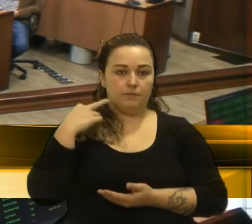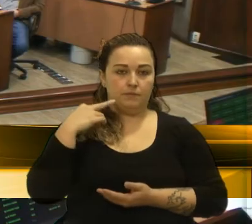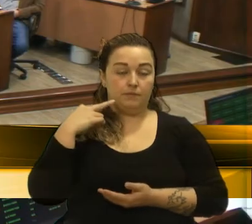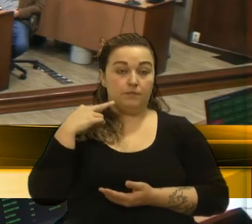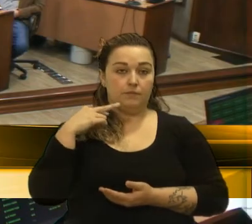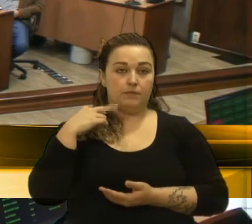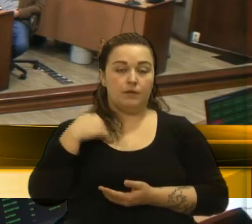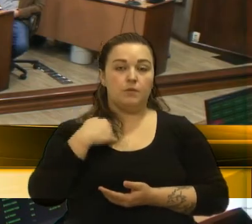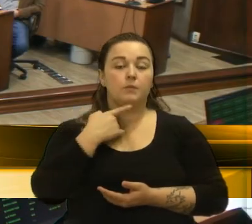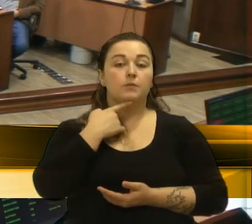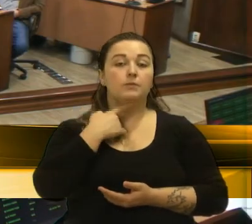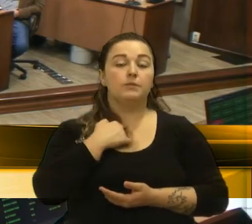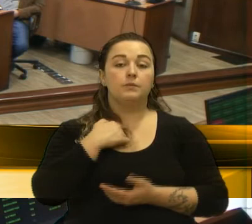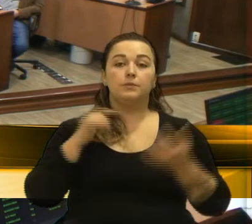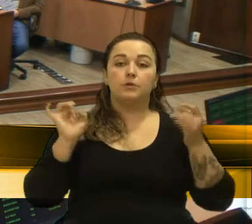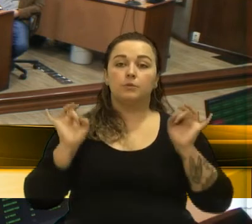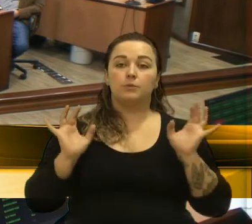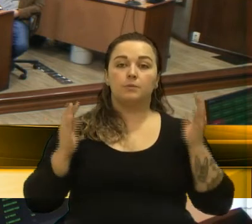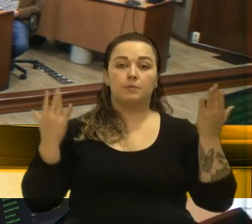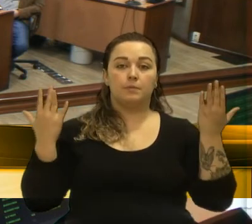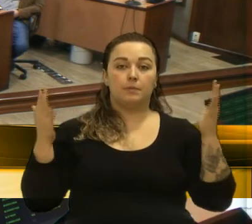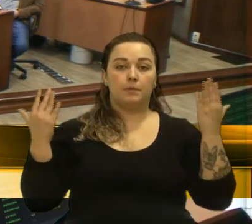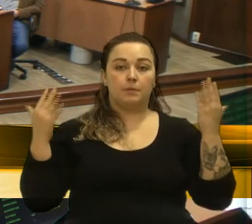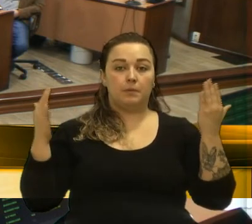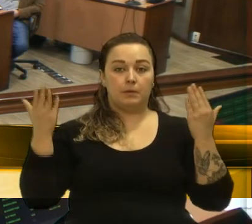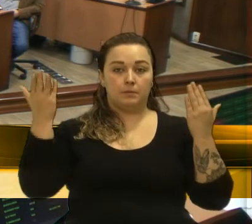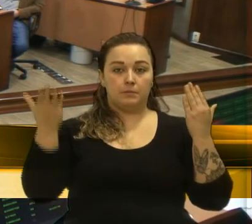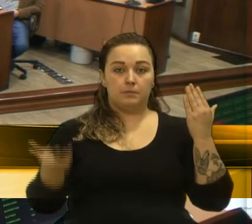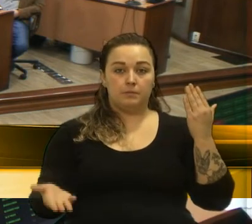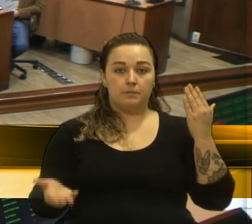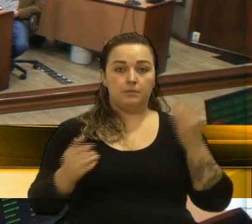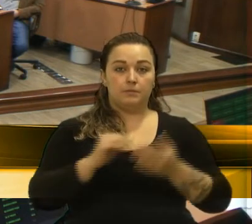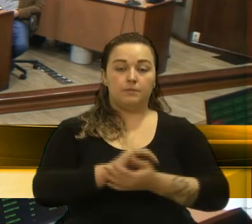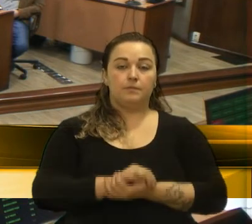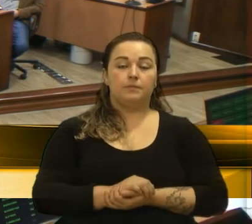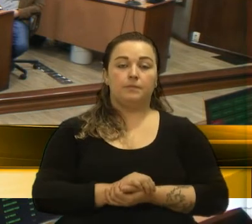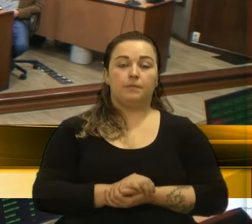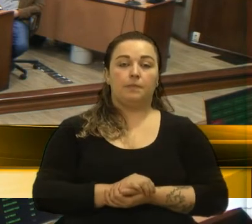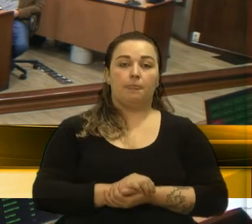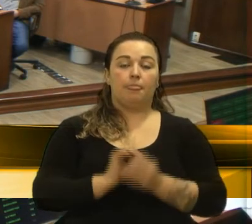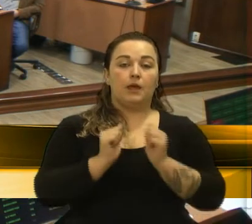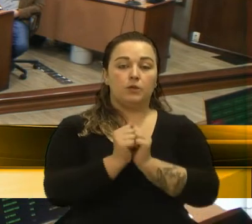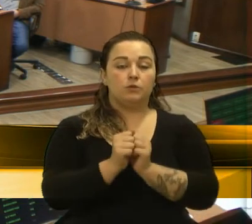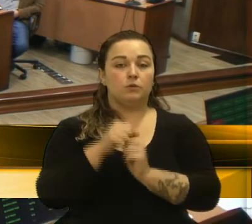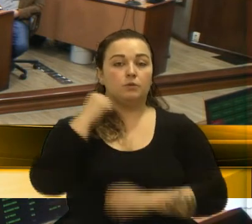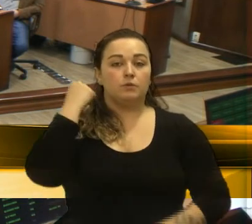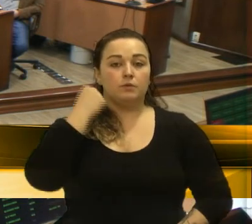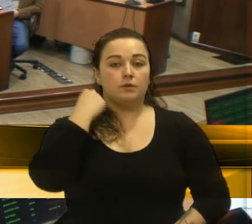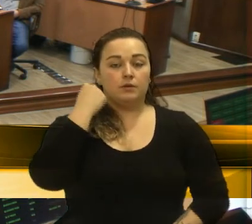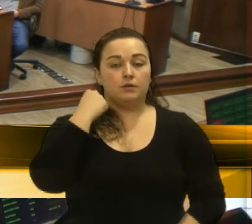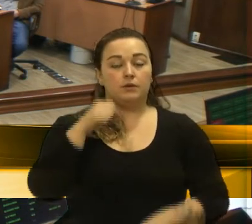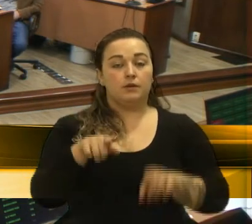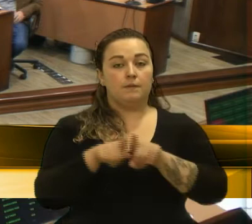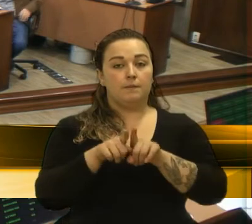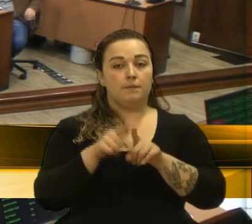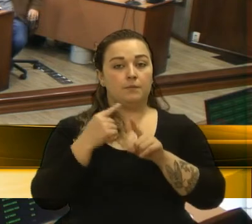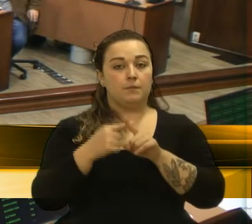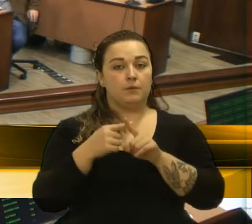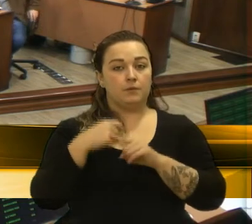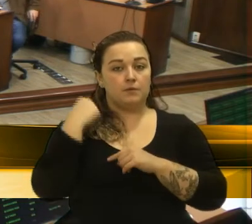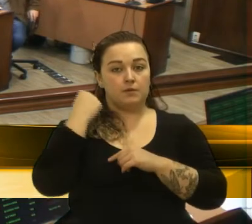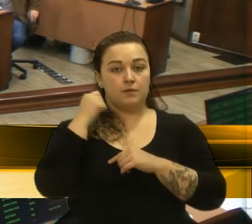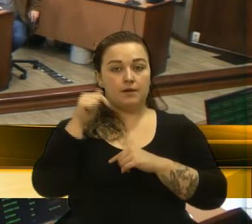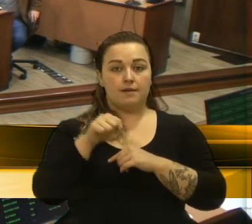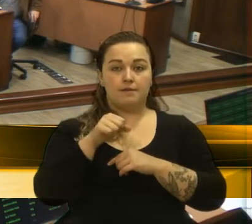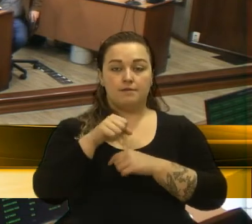de parabenizar a Vossa Excelência e o senador Raiz, porque o senador Raiz, este ano,